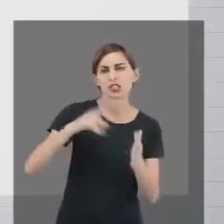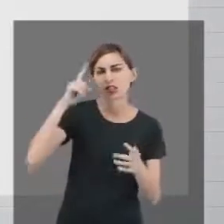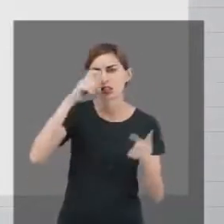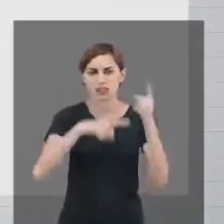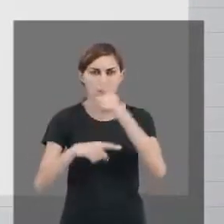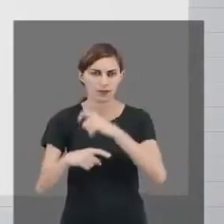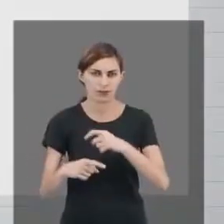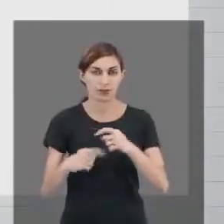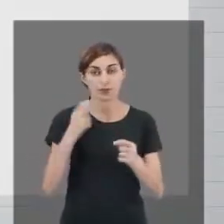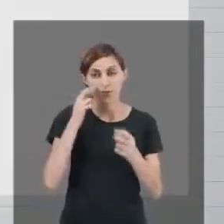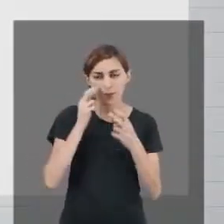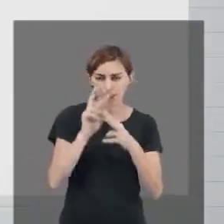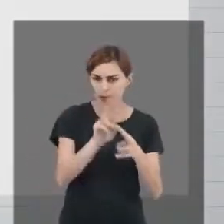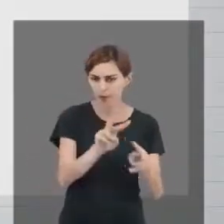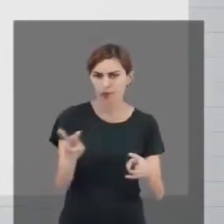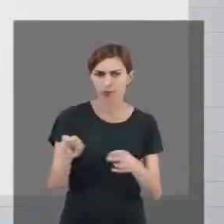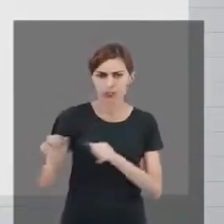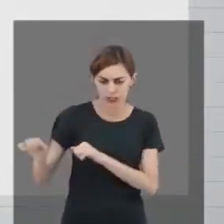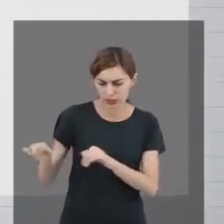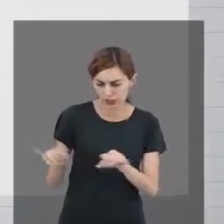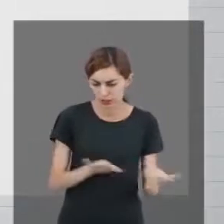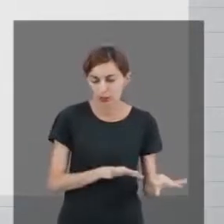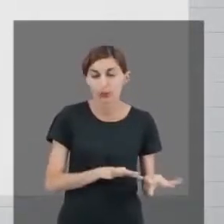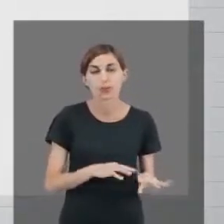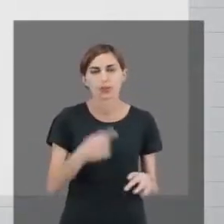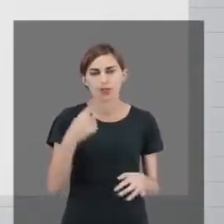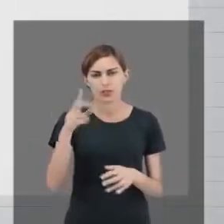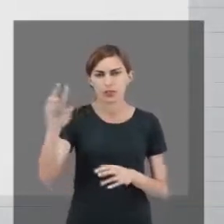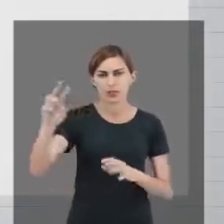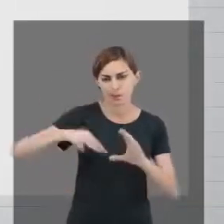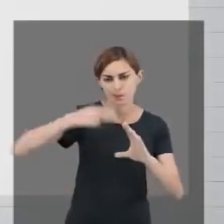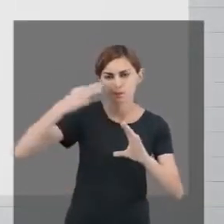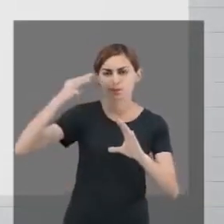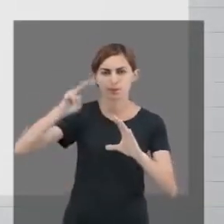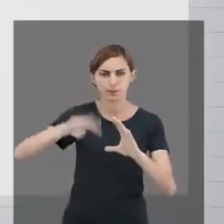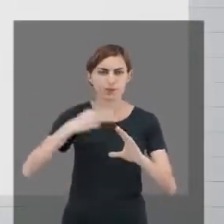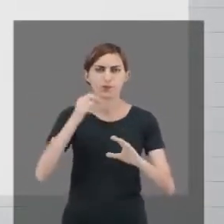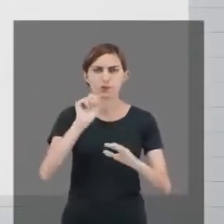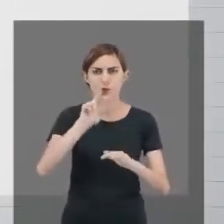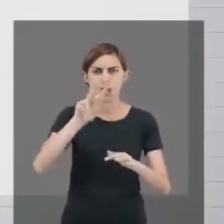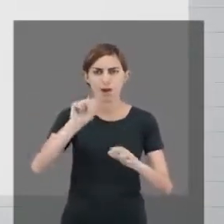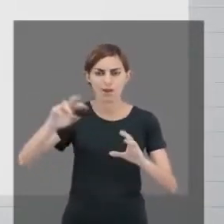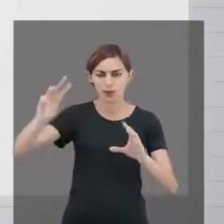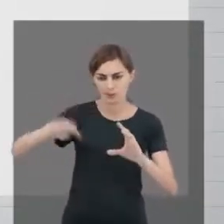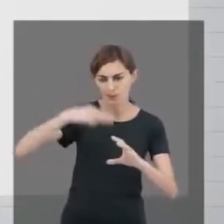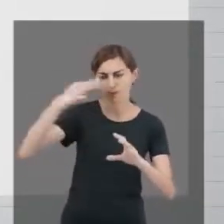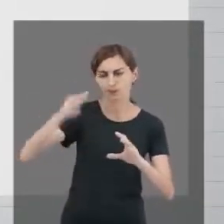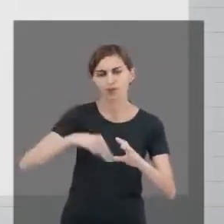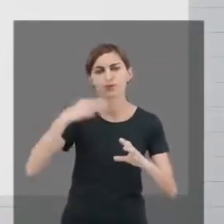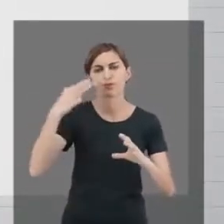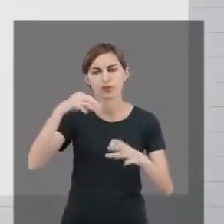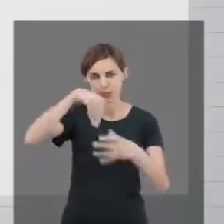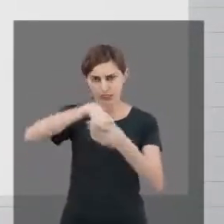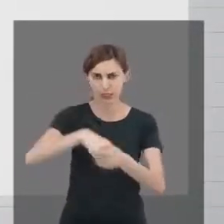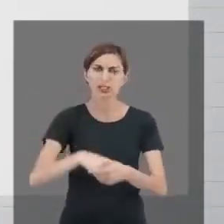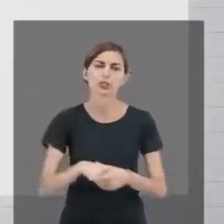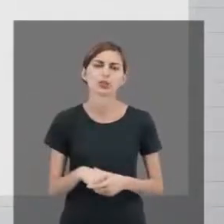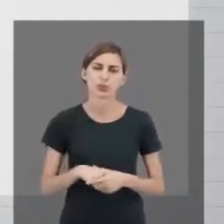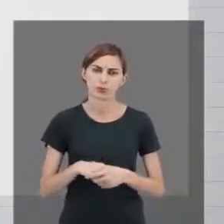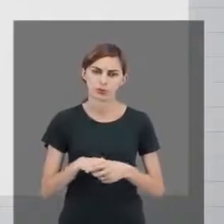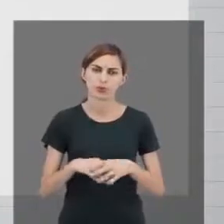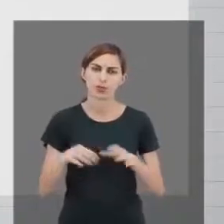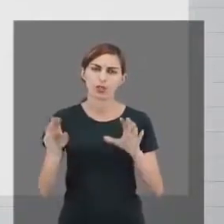que ao longo da semana, vocês vão recebendo no ambiente virtual de aprendizagem, dentro daquele espaço